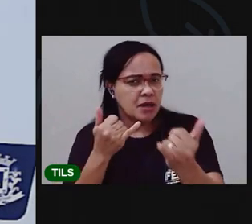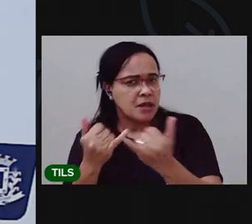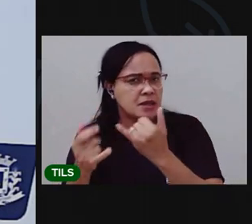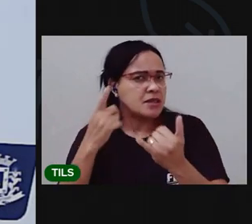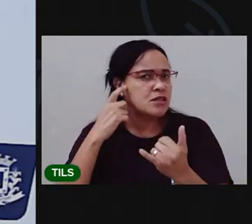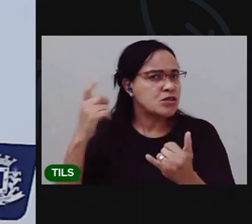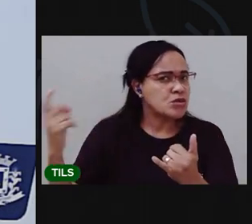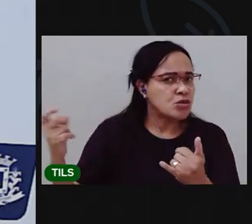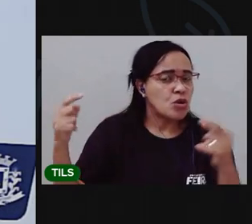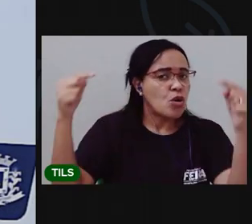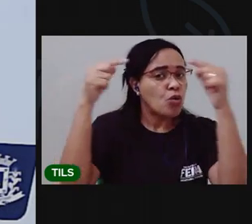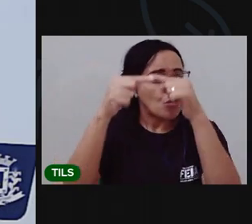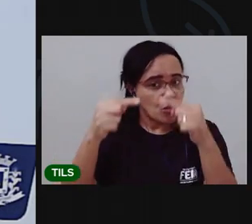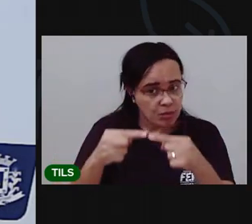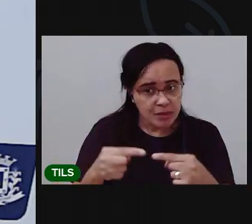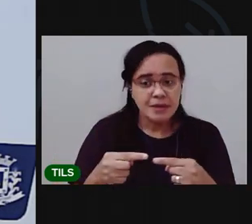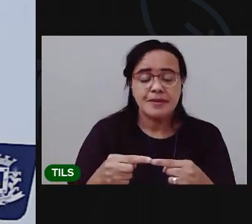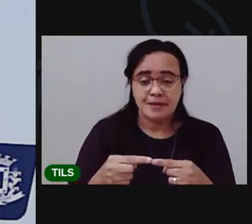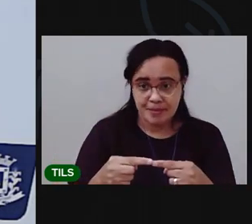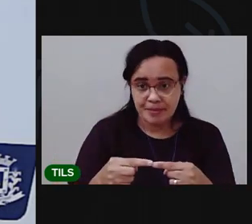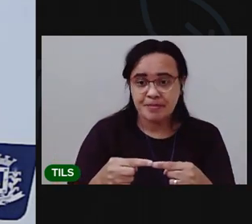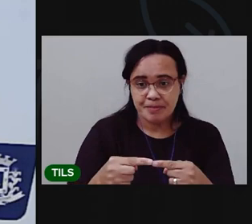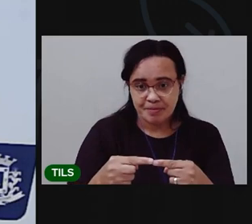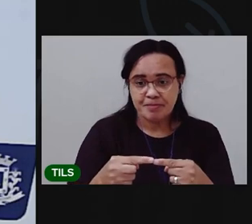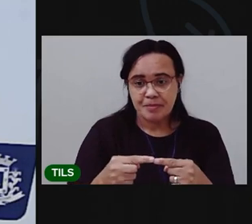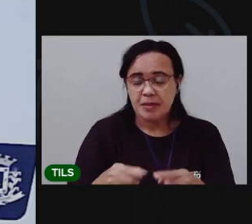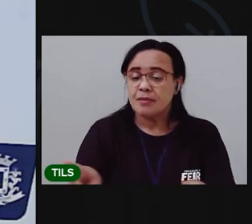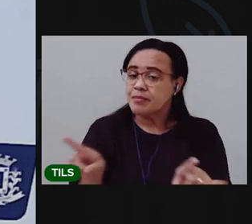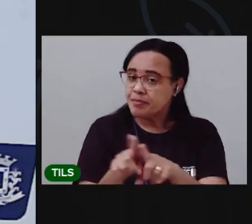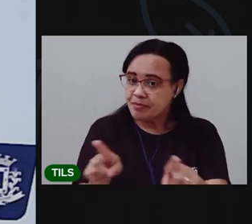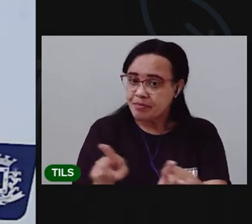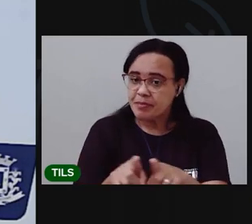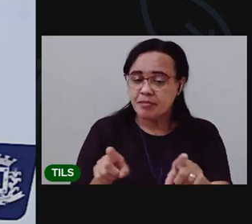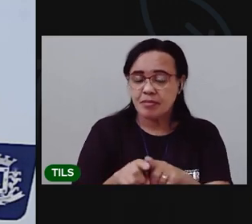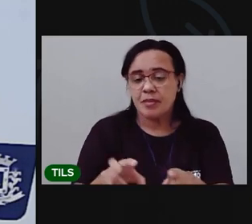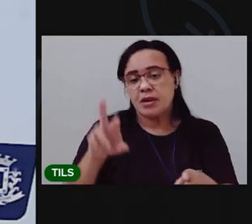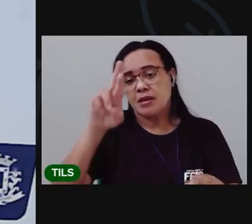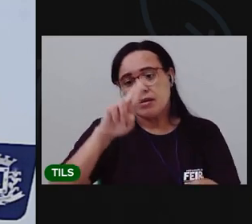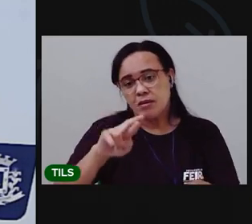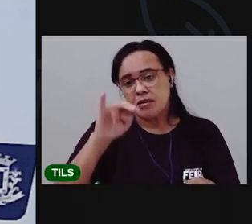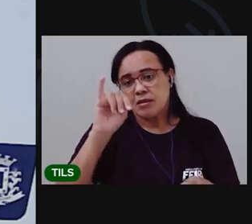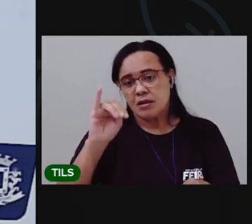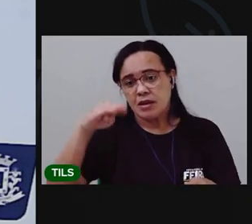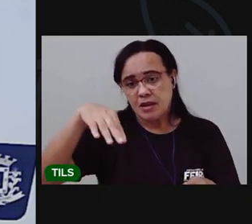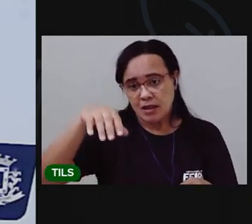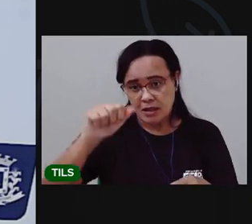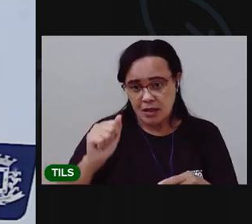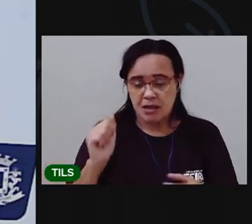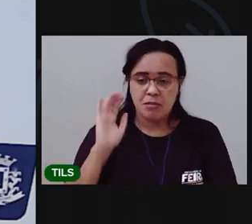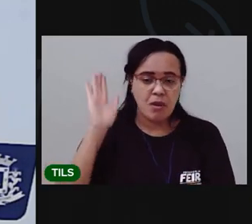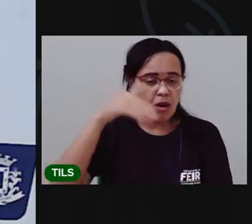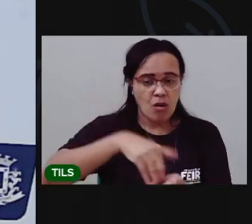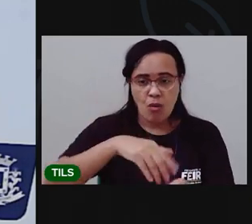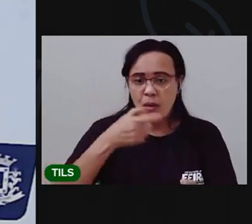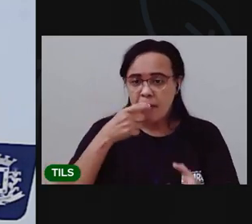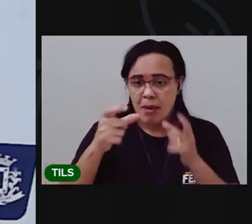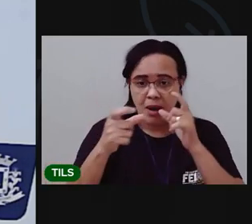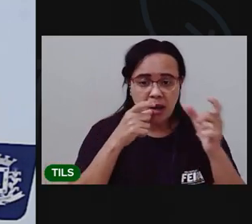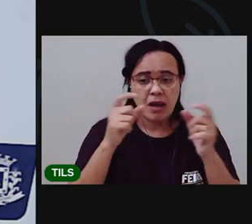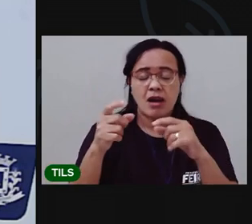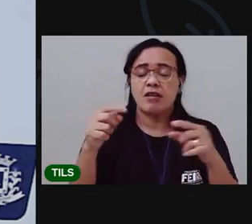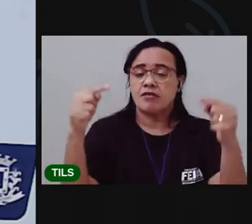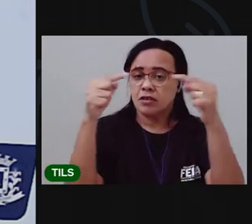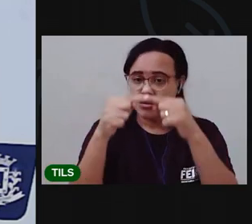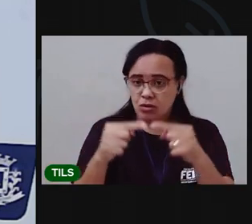rimam, né? E vimos também que as rimas estão no final das palavras. Então, a gente viu que